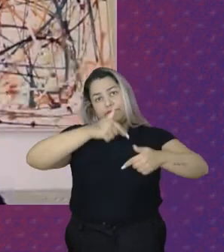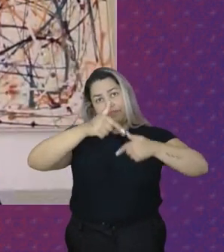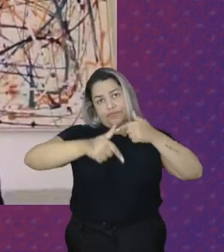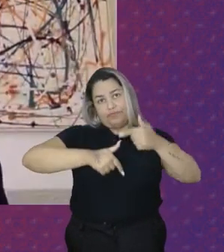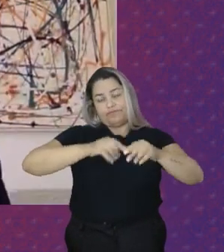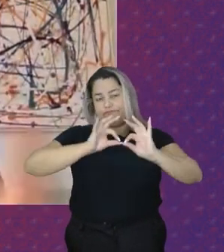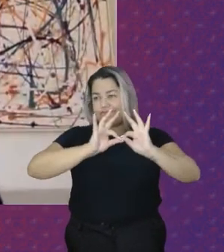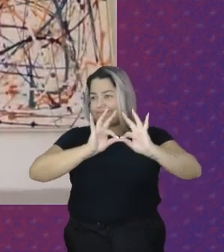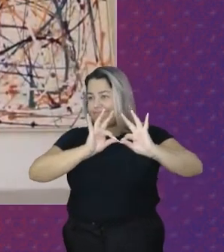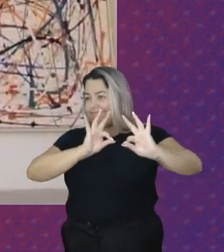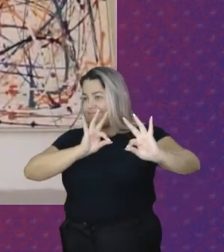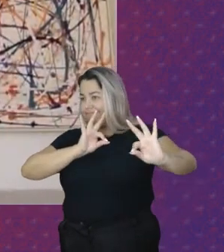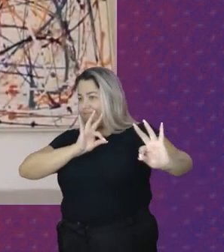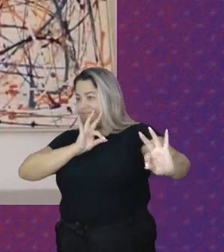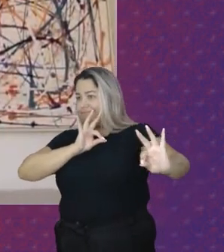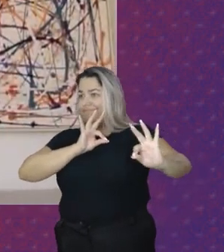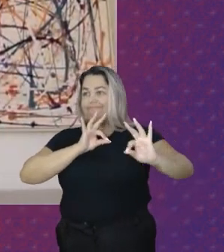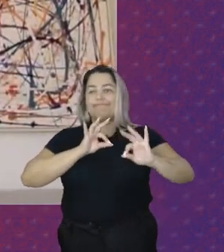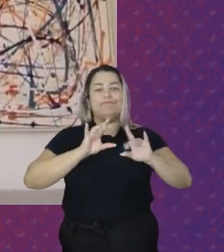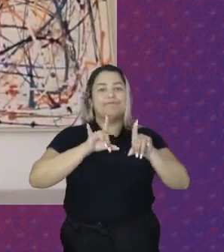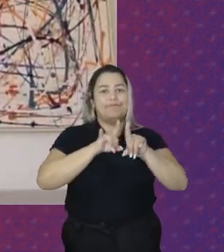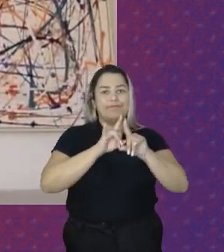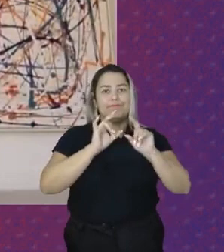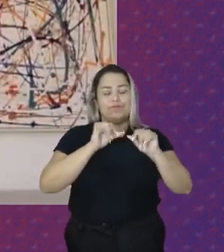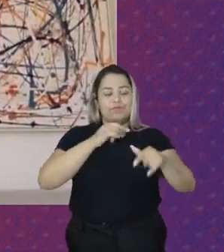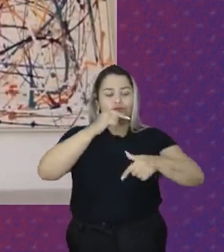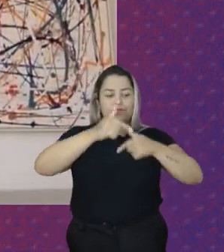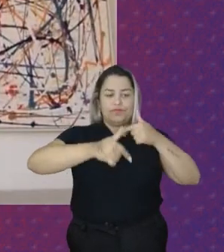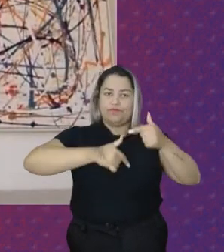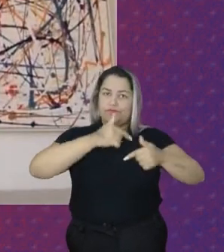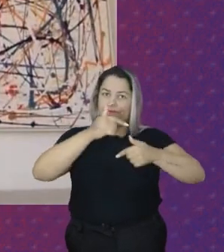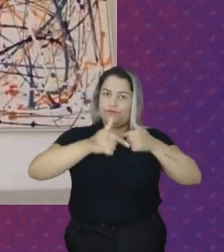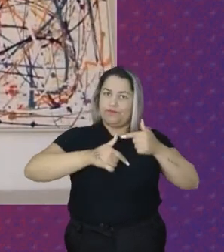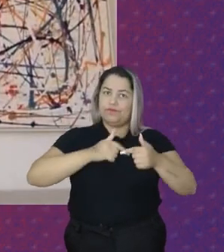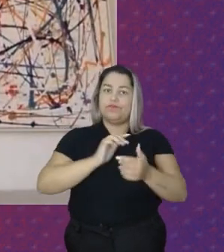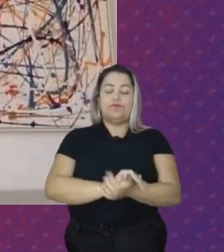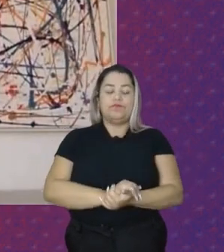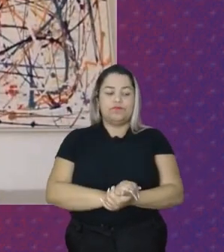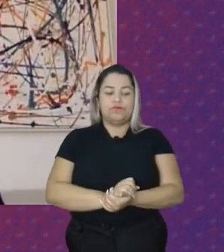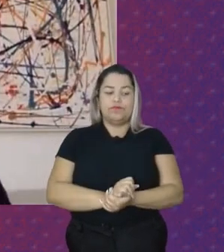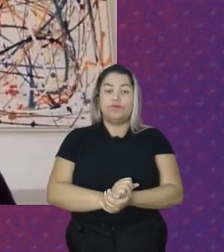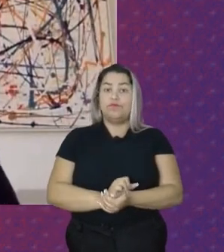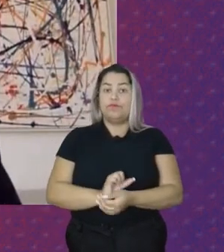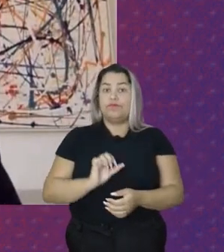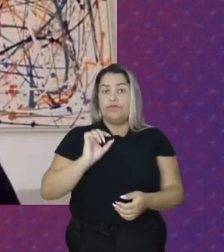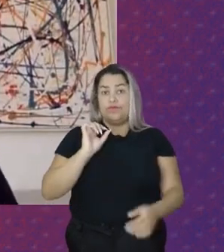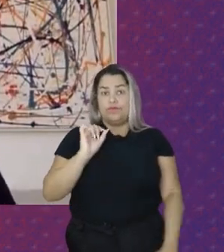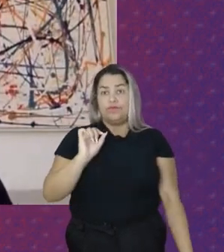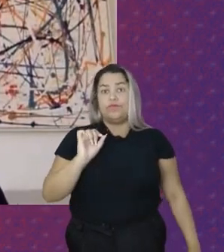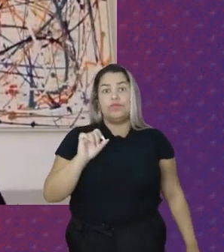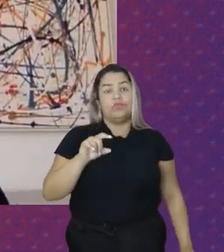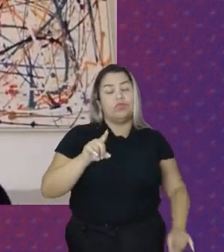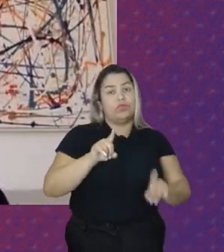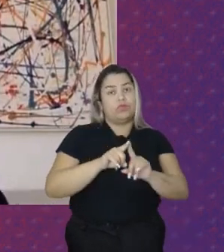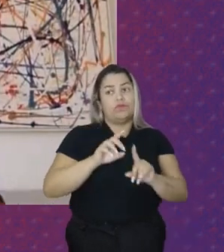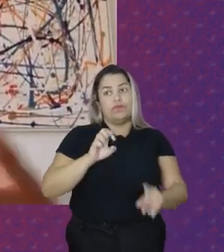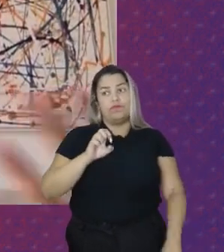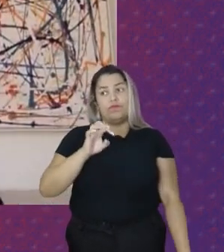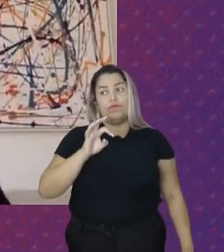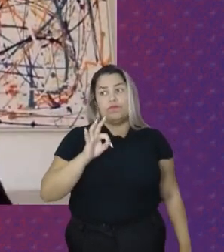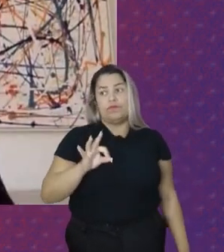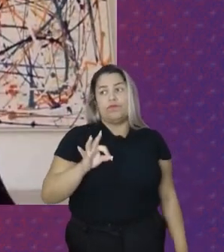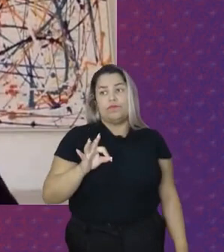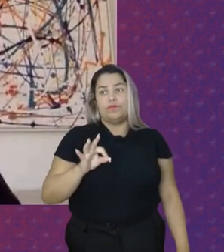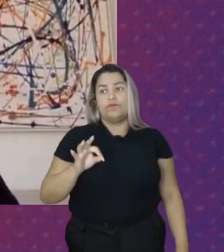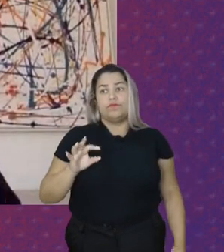distanciam Desse paradigma De trabalho Decente Que a OIT Estabeleceu Ele é